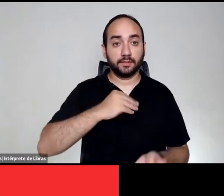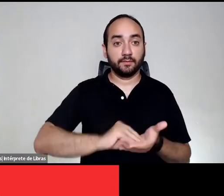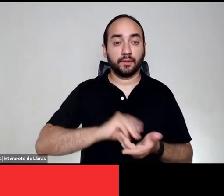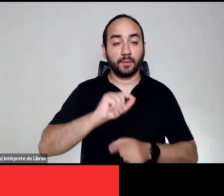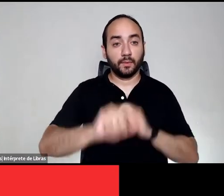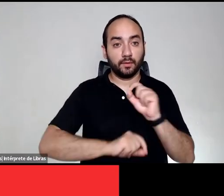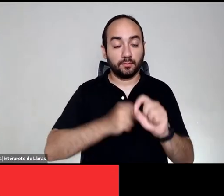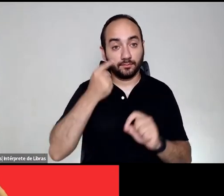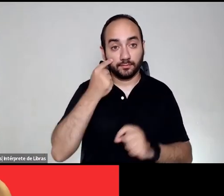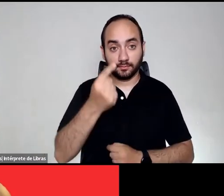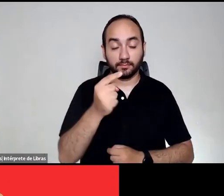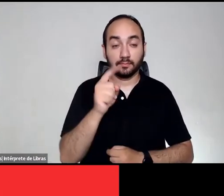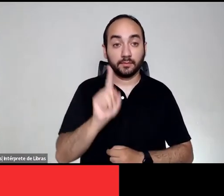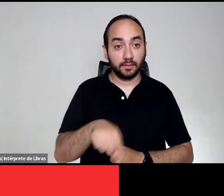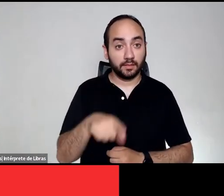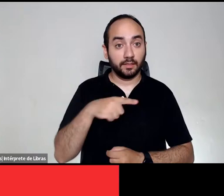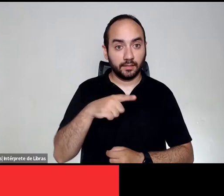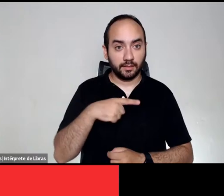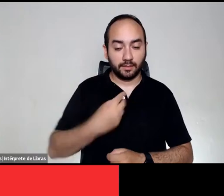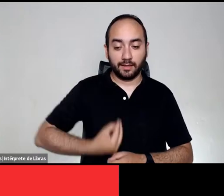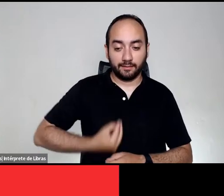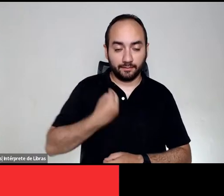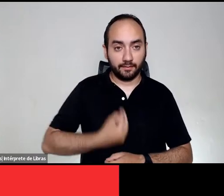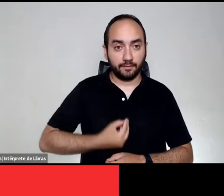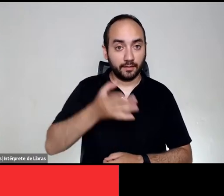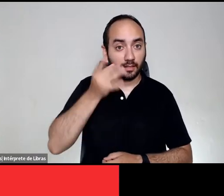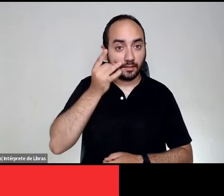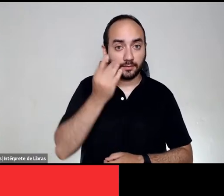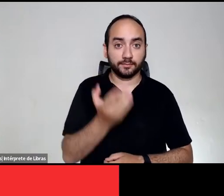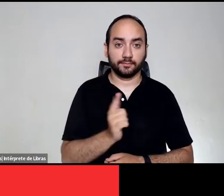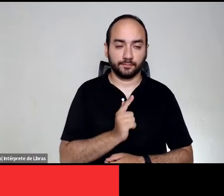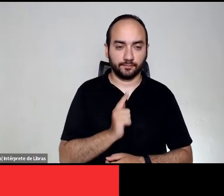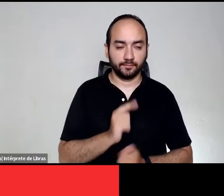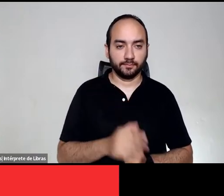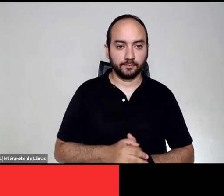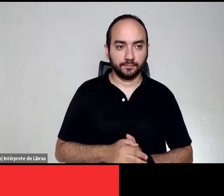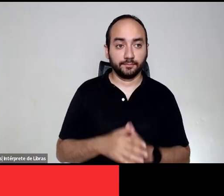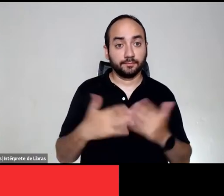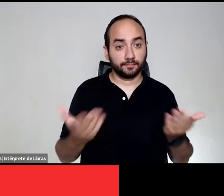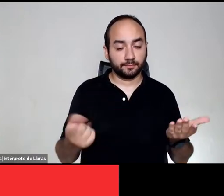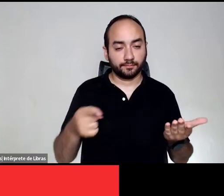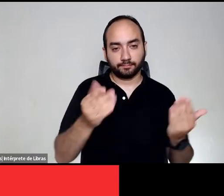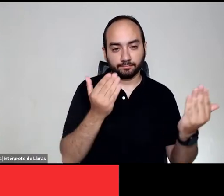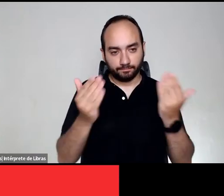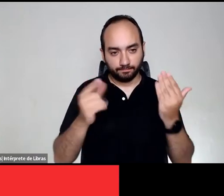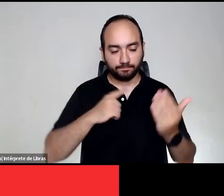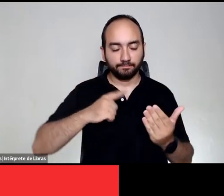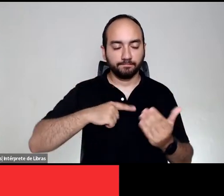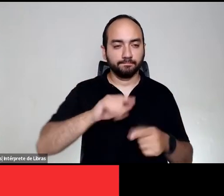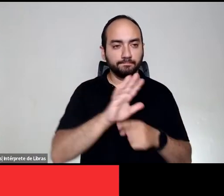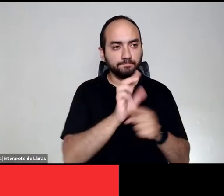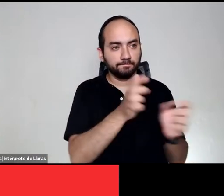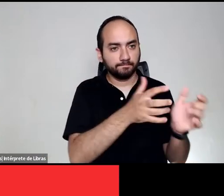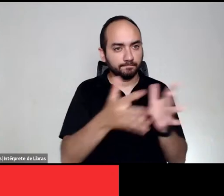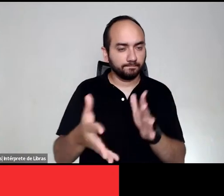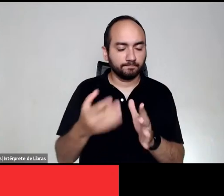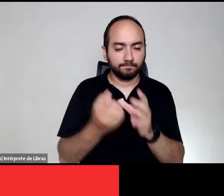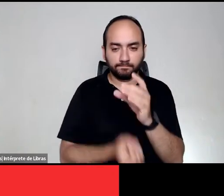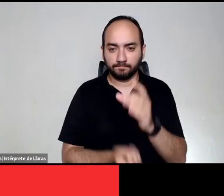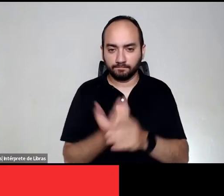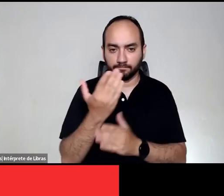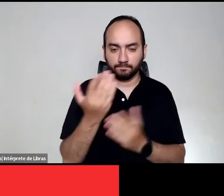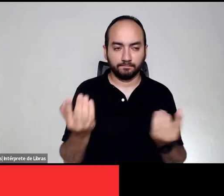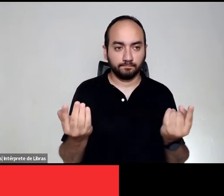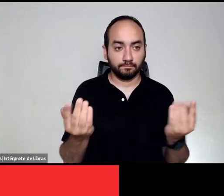enormemente é a de ter presença. e aí, com a comparação de imagens na internet e a criação de um mundo em